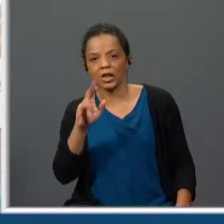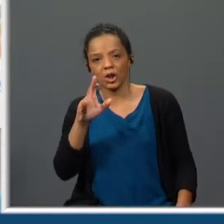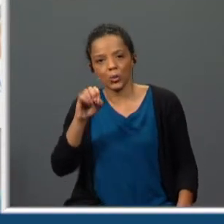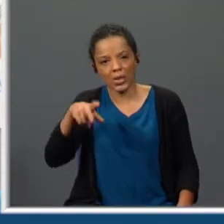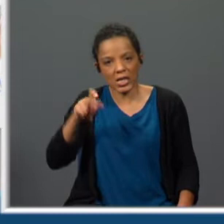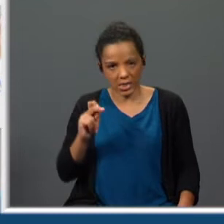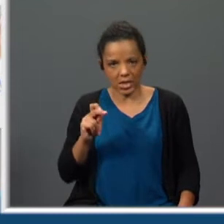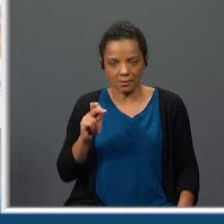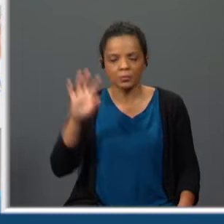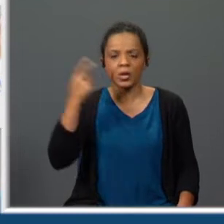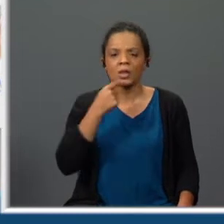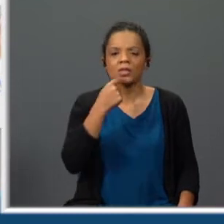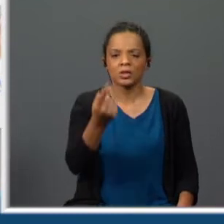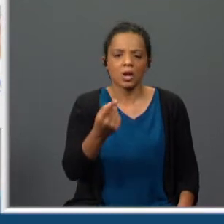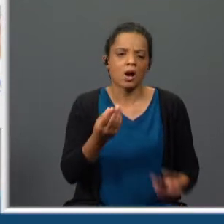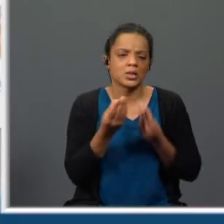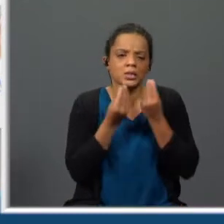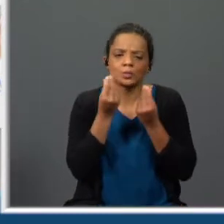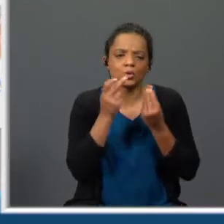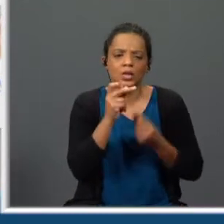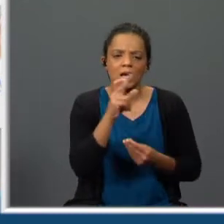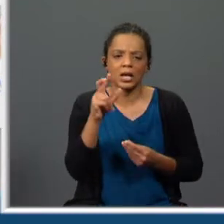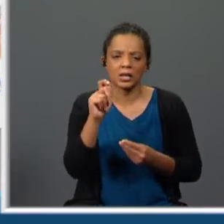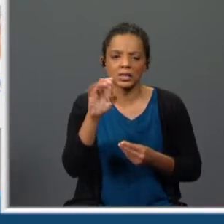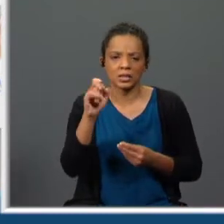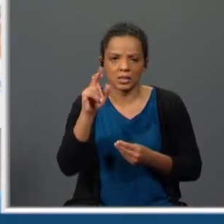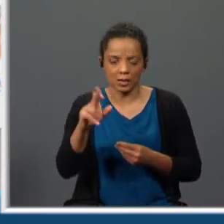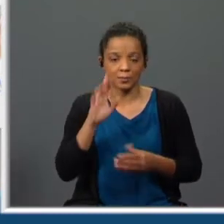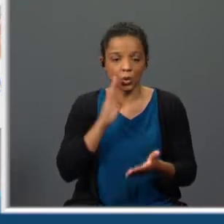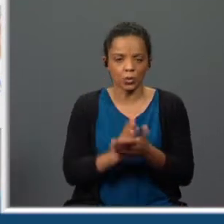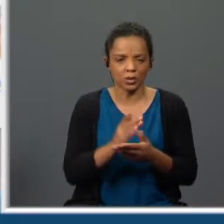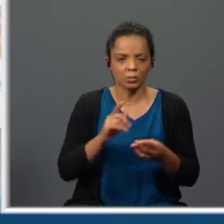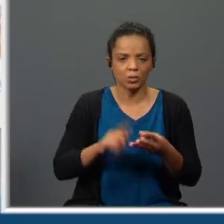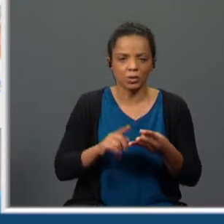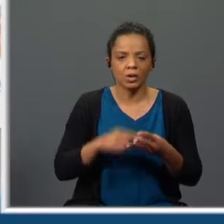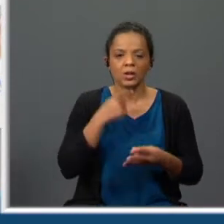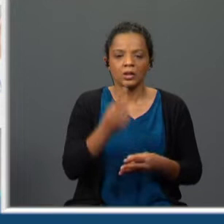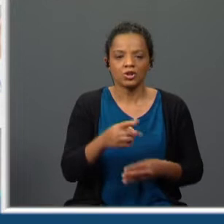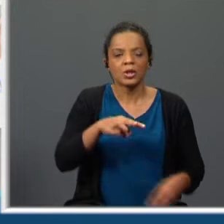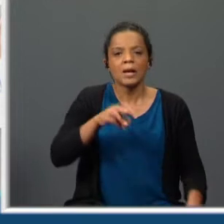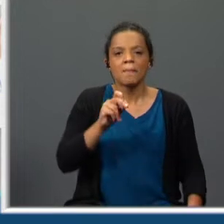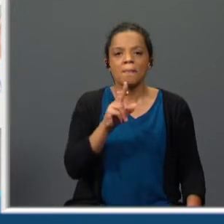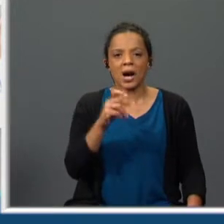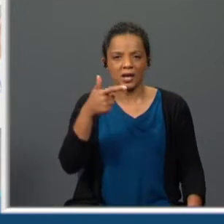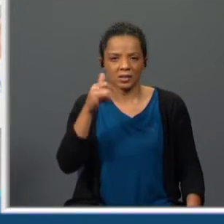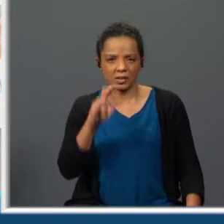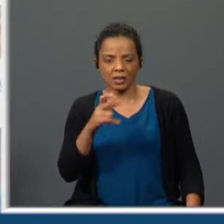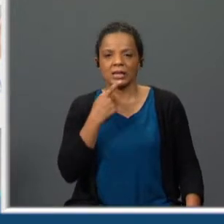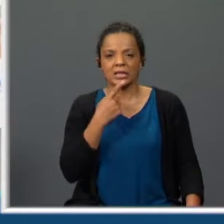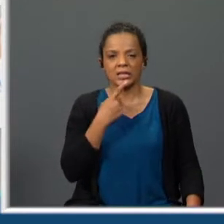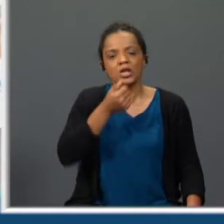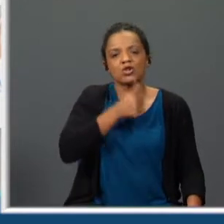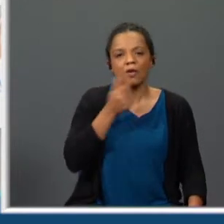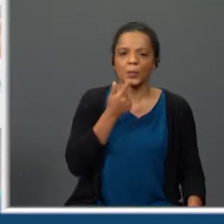Vaz quando diz que saboroso arreciar e por fim o que ela diz é que foi uma mártir não é? portanto em sua